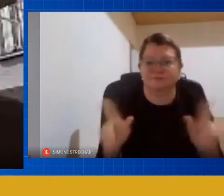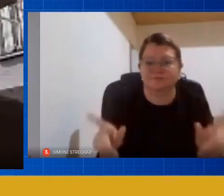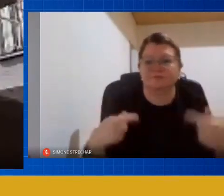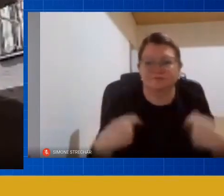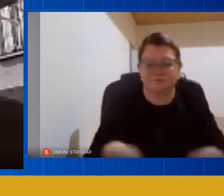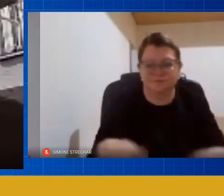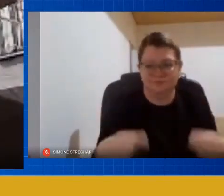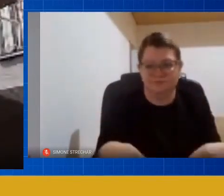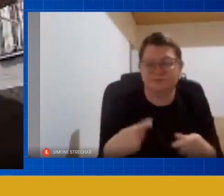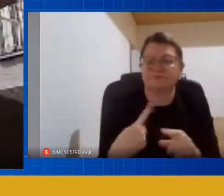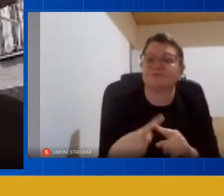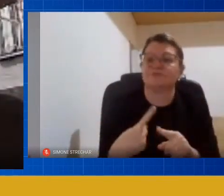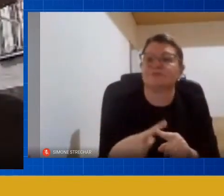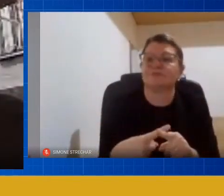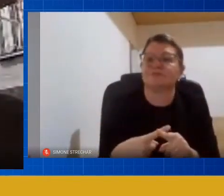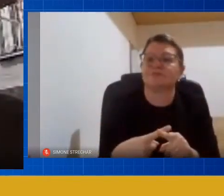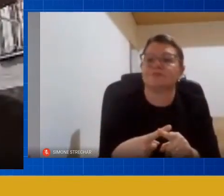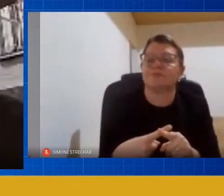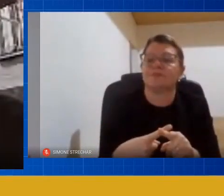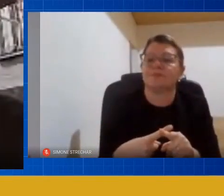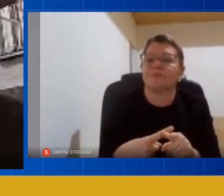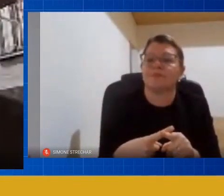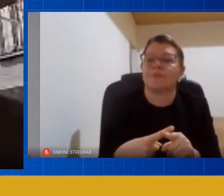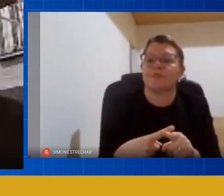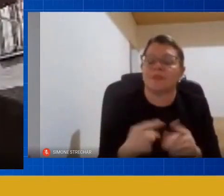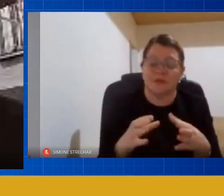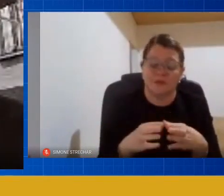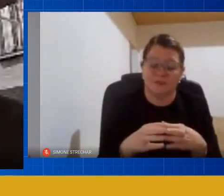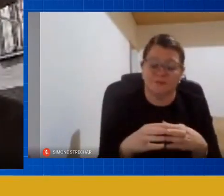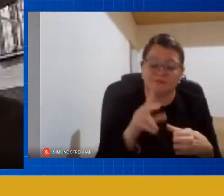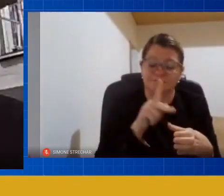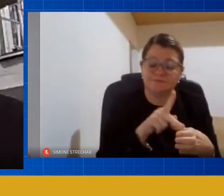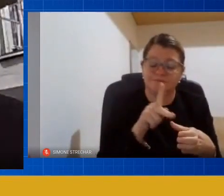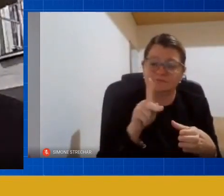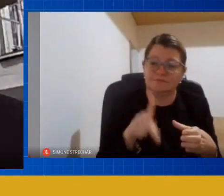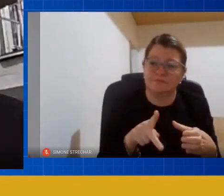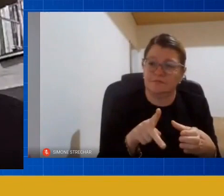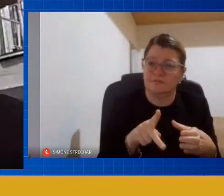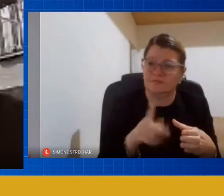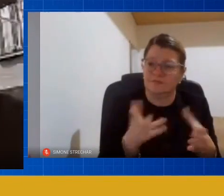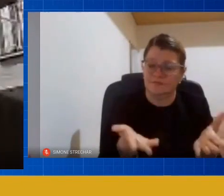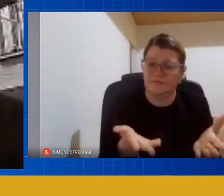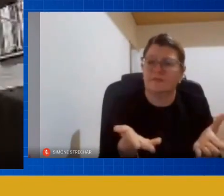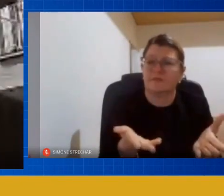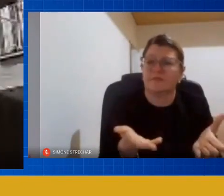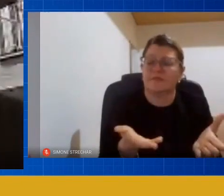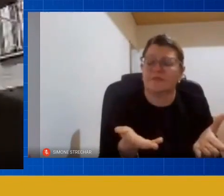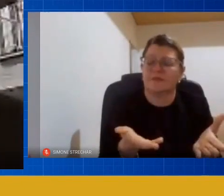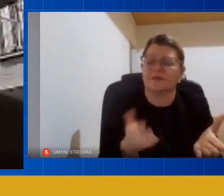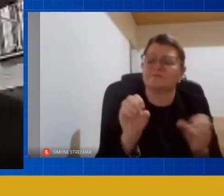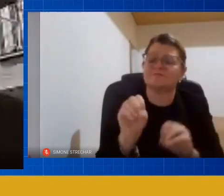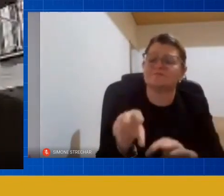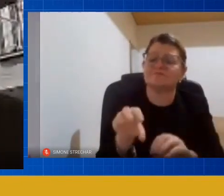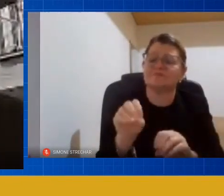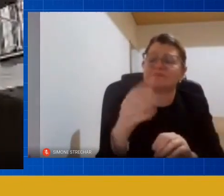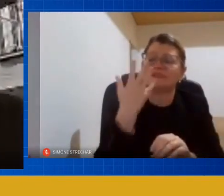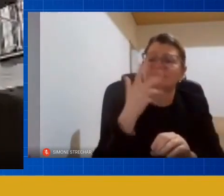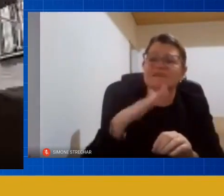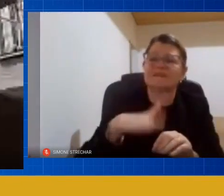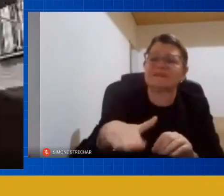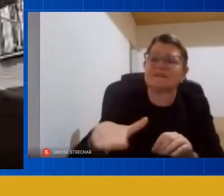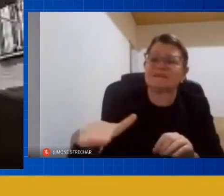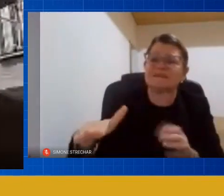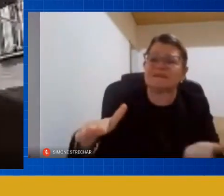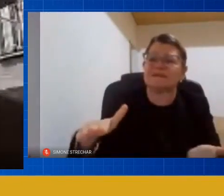perspectiva criando essas crianças desenvolvendo essas crianças num ambiente ainda